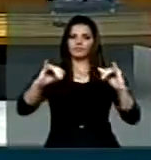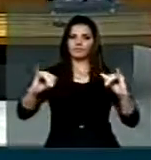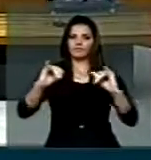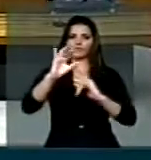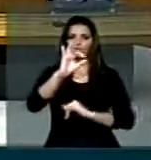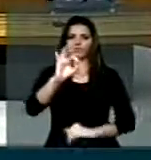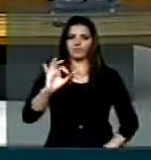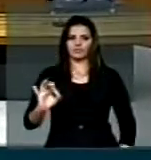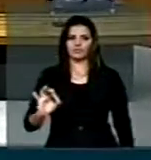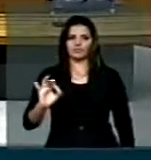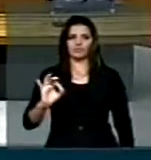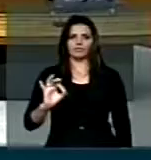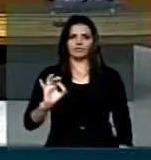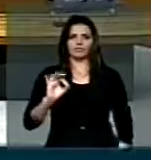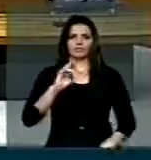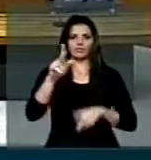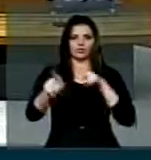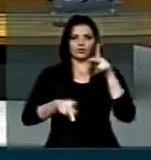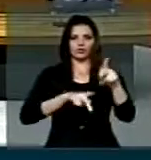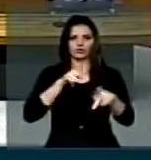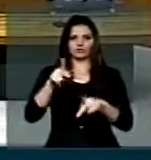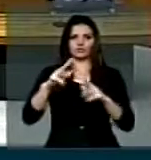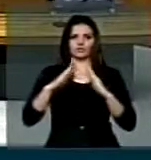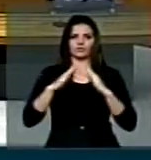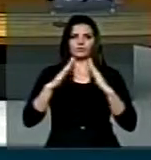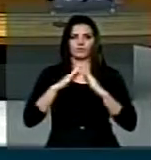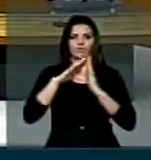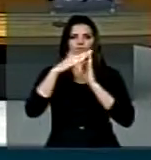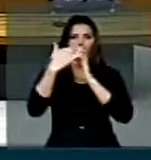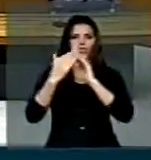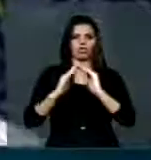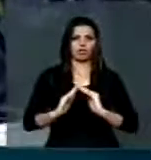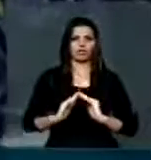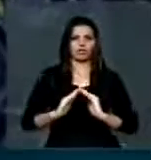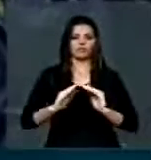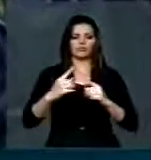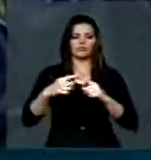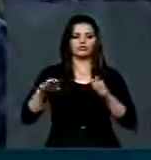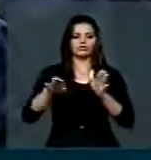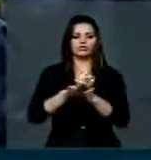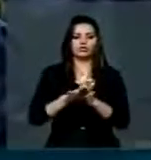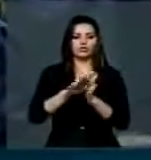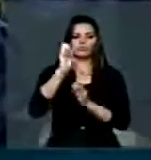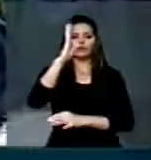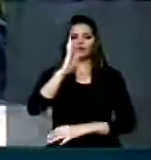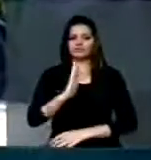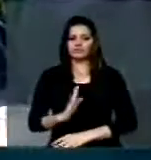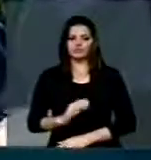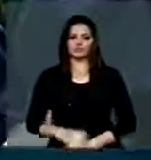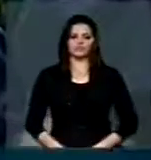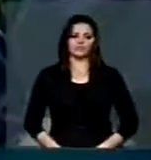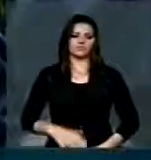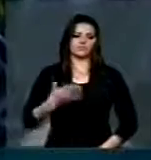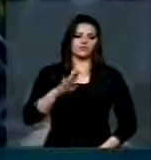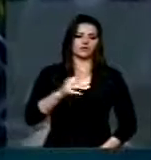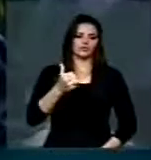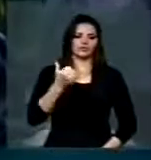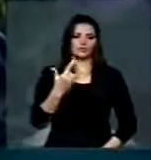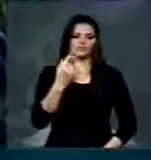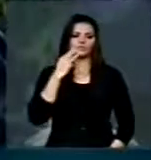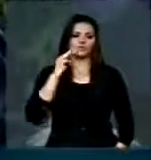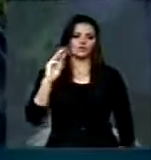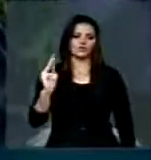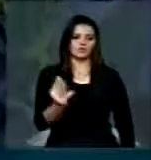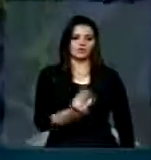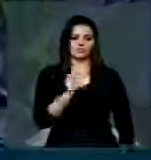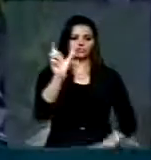percentual de população que mora nas favelas que chega em todo o Brasil a cerca de 12 milhões